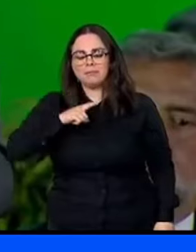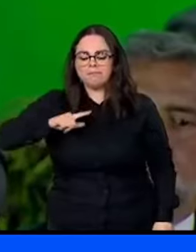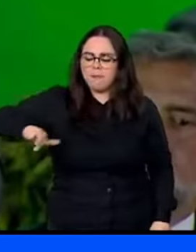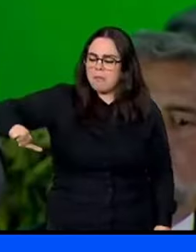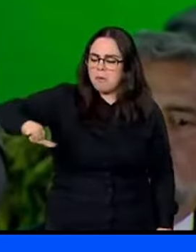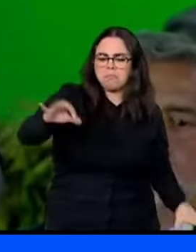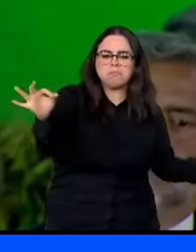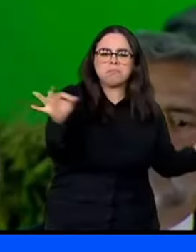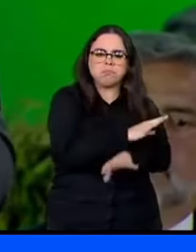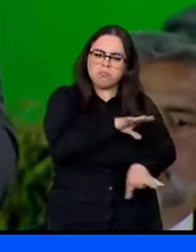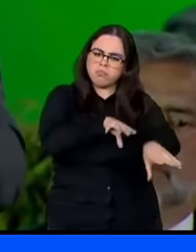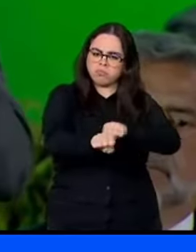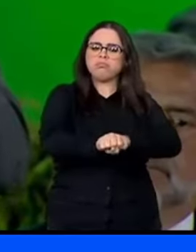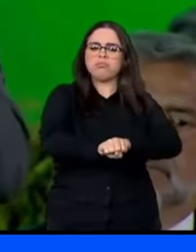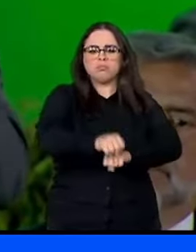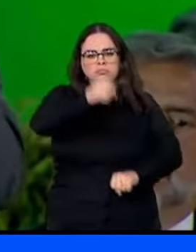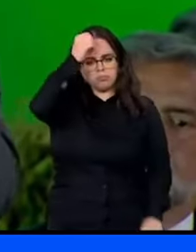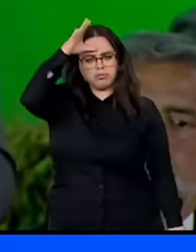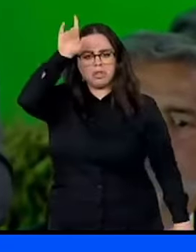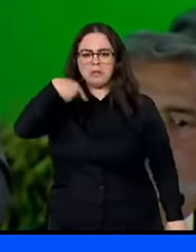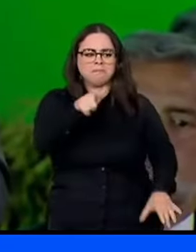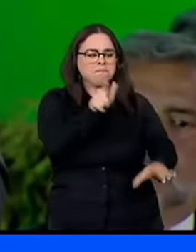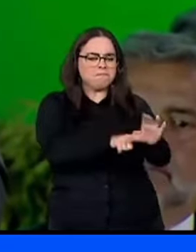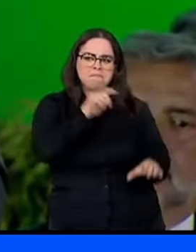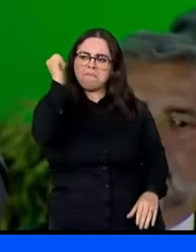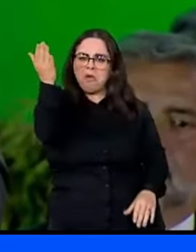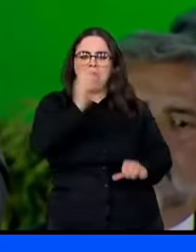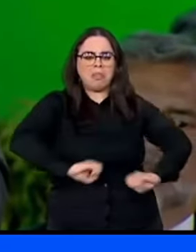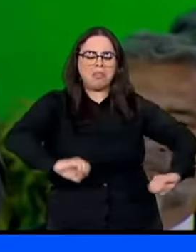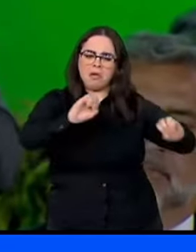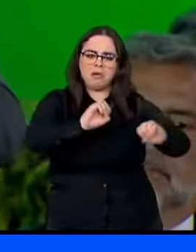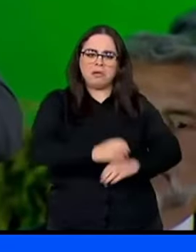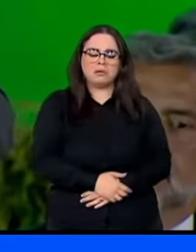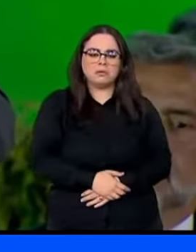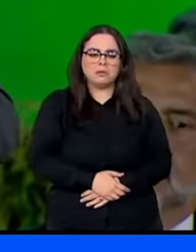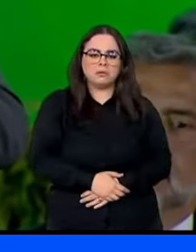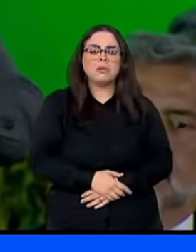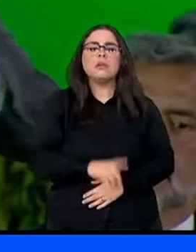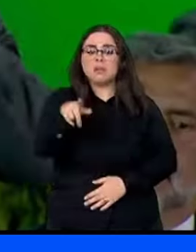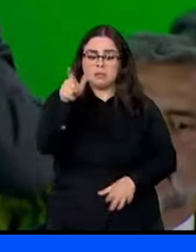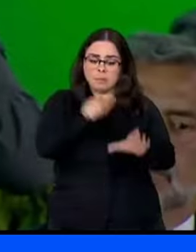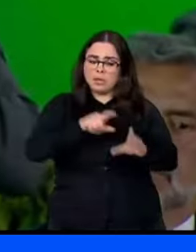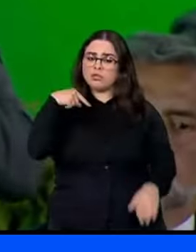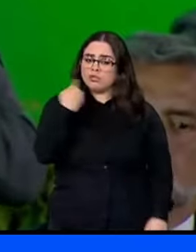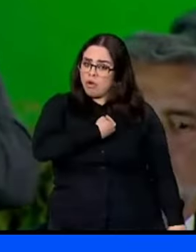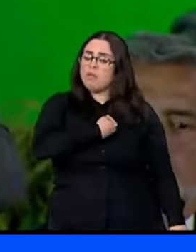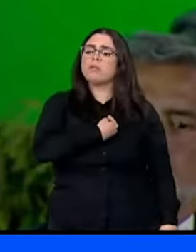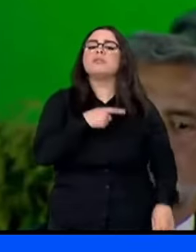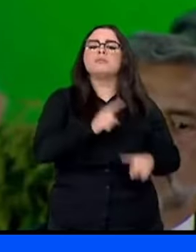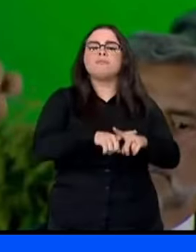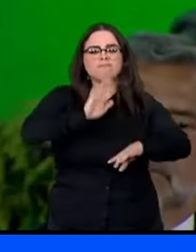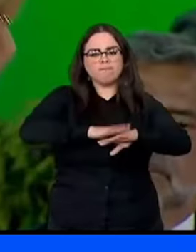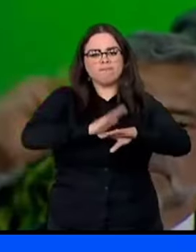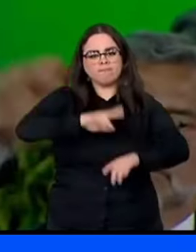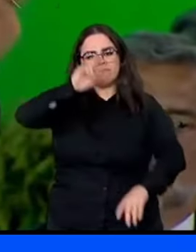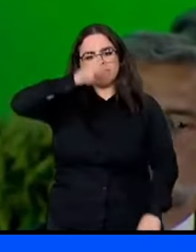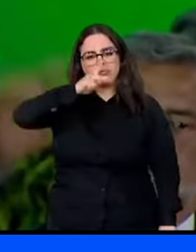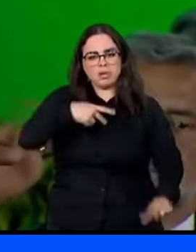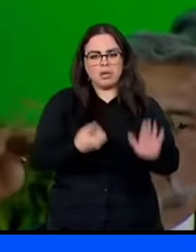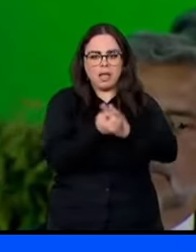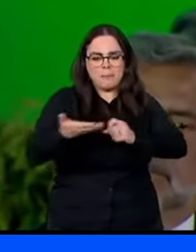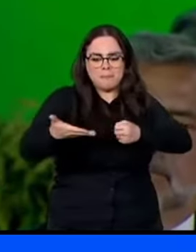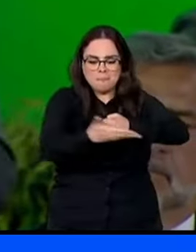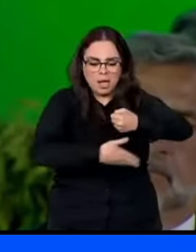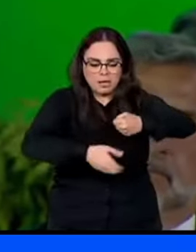preparado Para a gente não ficar dependendo de ninguém E vai depender de nós Porque quando a gente Cria uma matriz